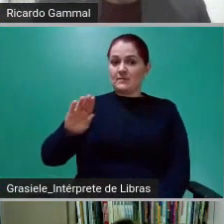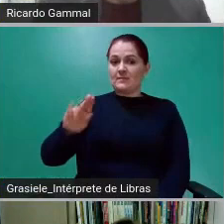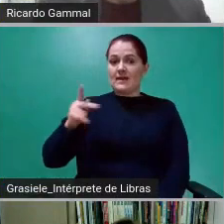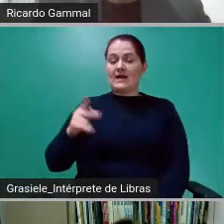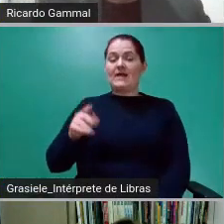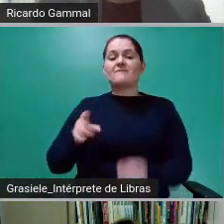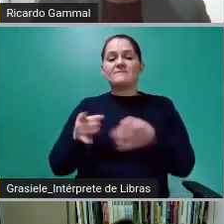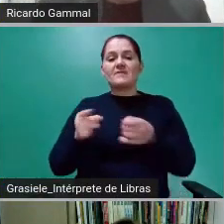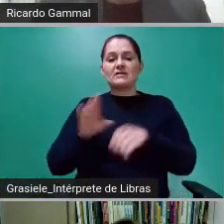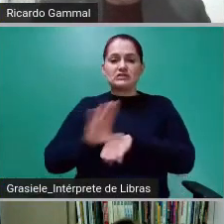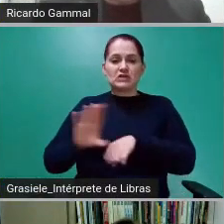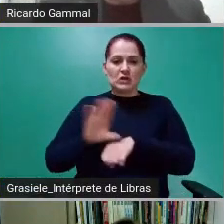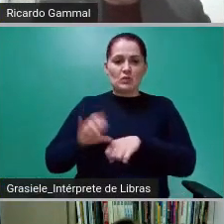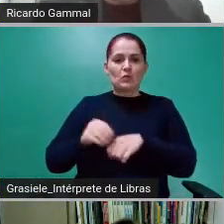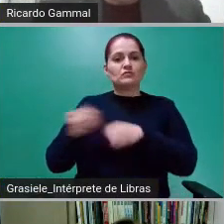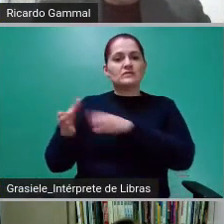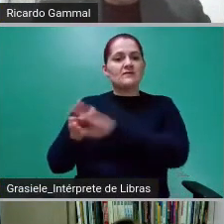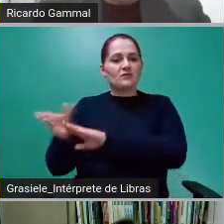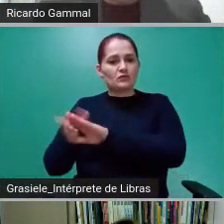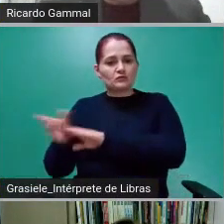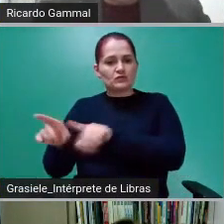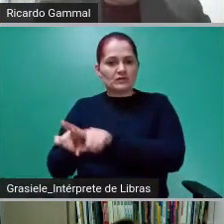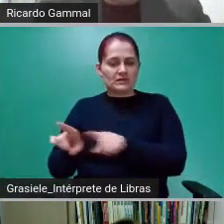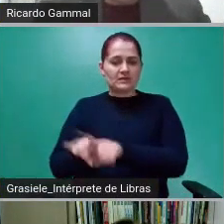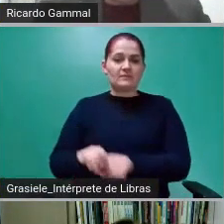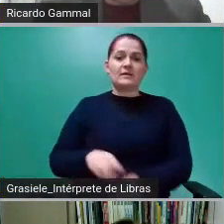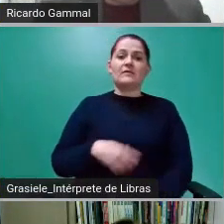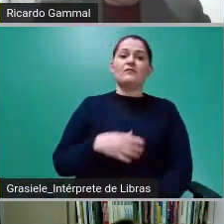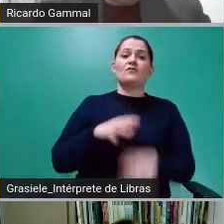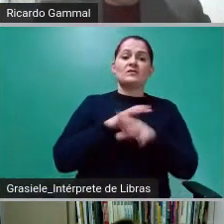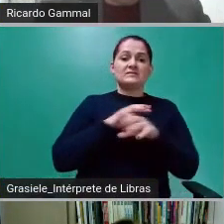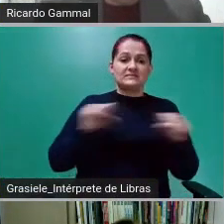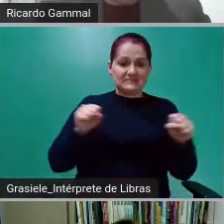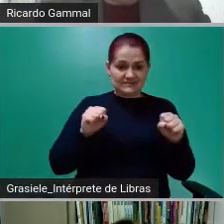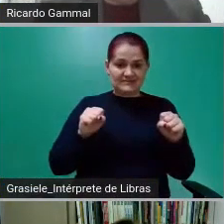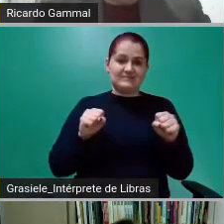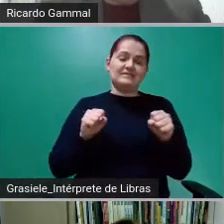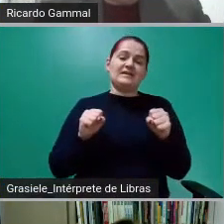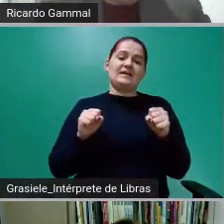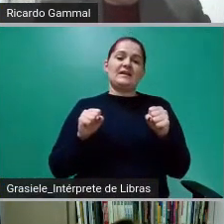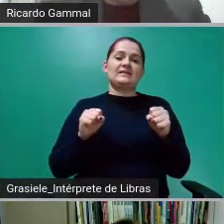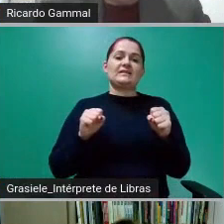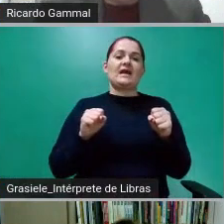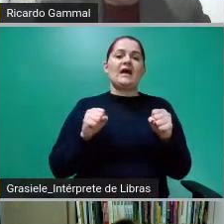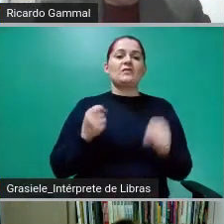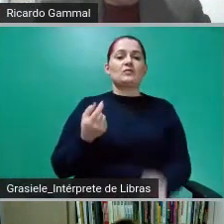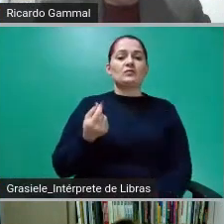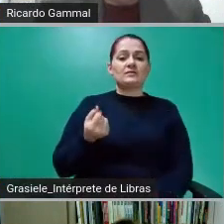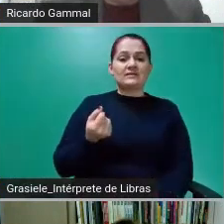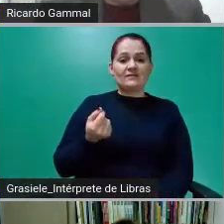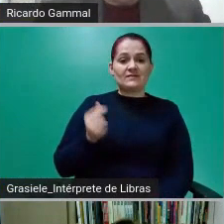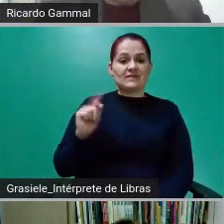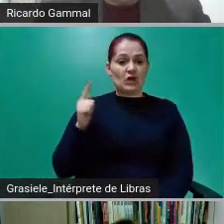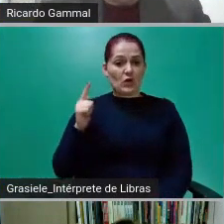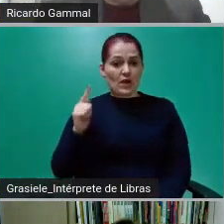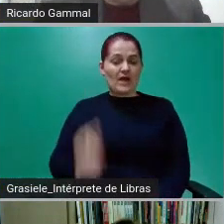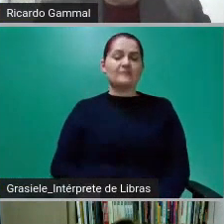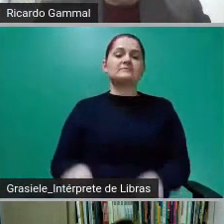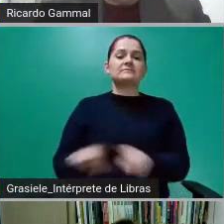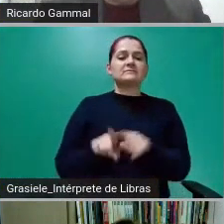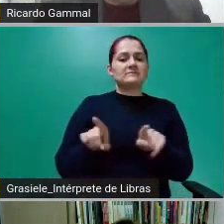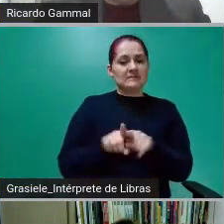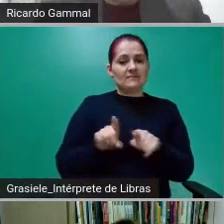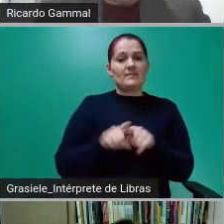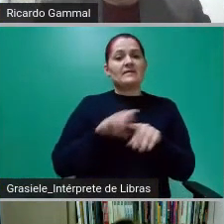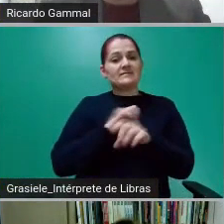superintendente da Fazenda em Goiás, foi secretário da Fazenda em Tocantins, consultor assistente do FMI,